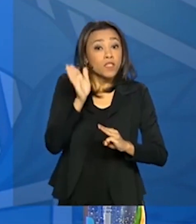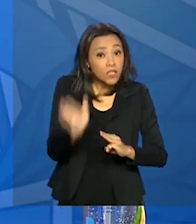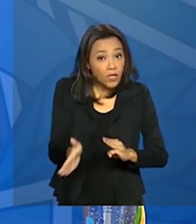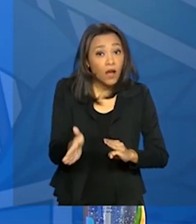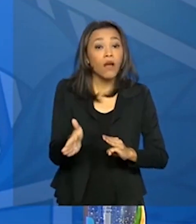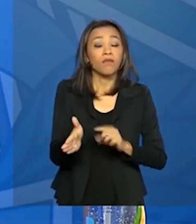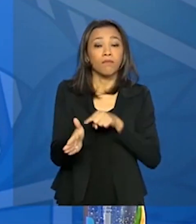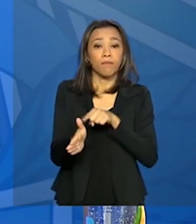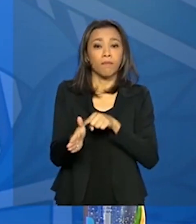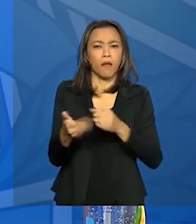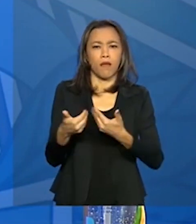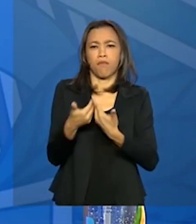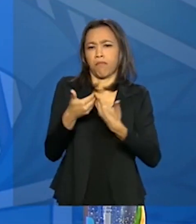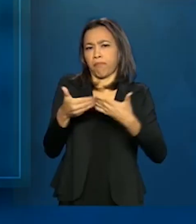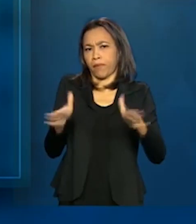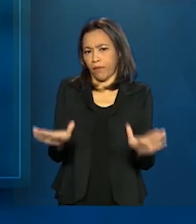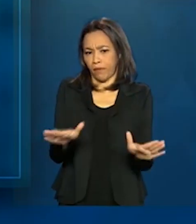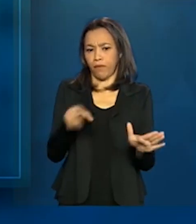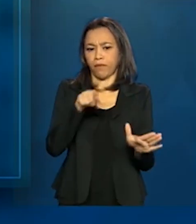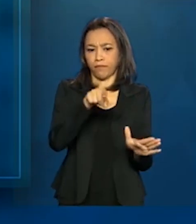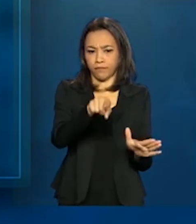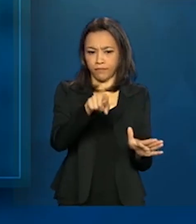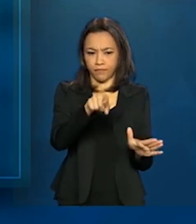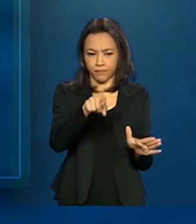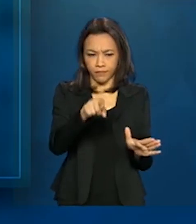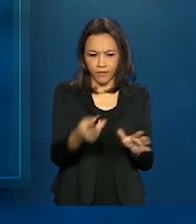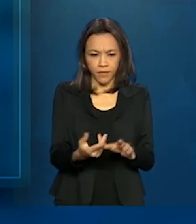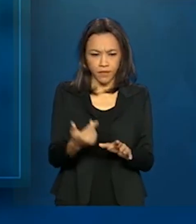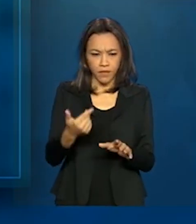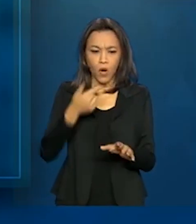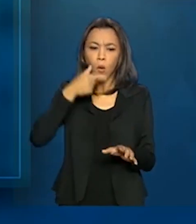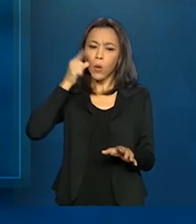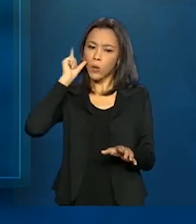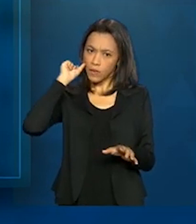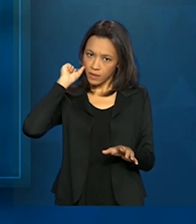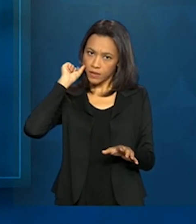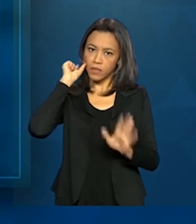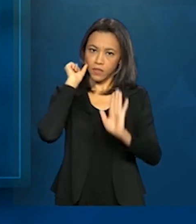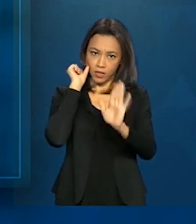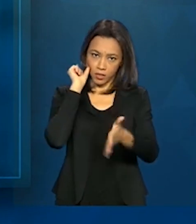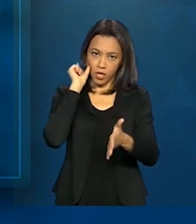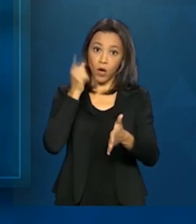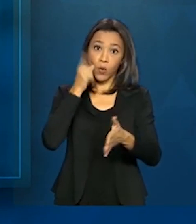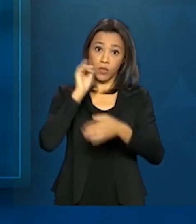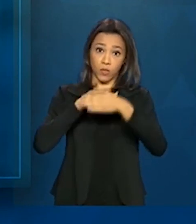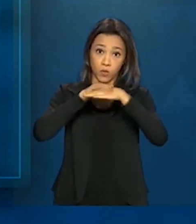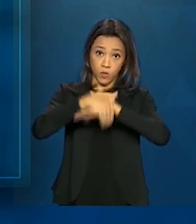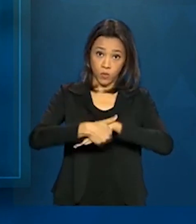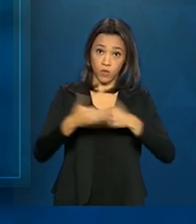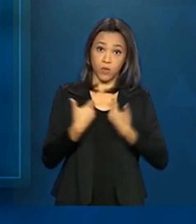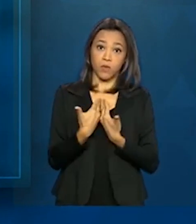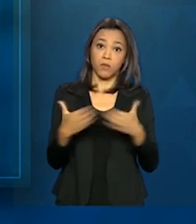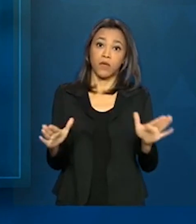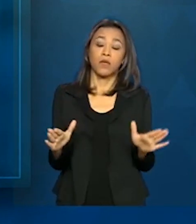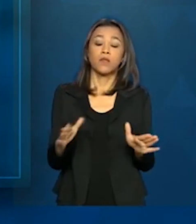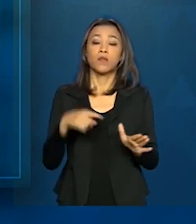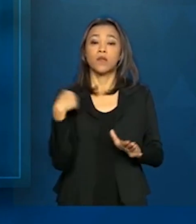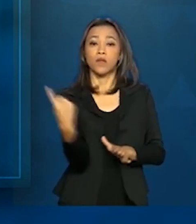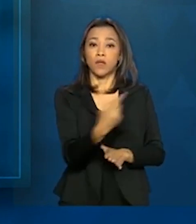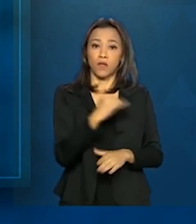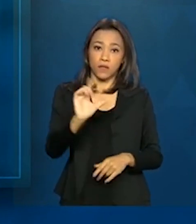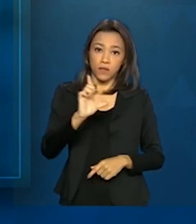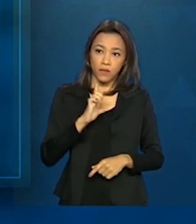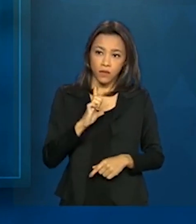está aberto, na verdade, está aberto desde ontem, né, ao início da noite, e nós ainda temos